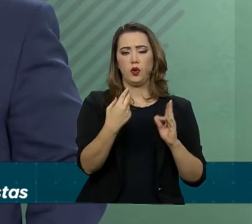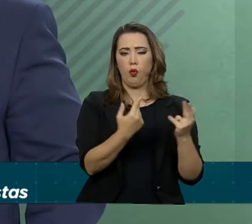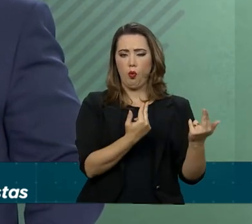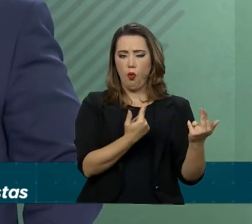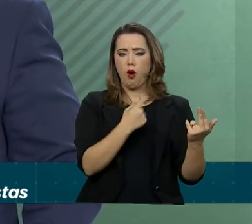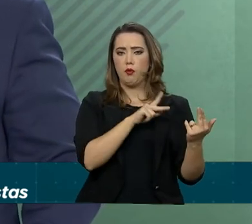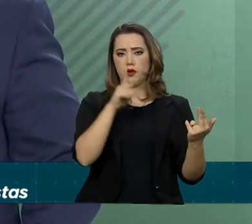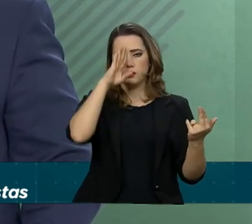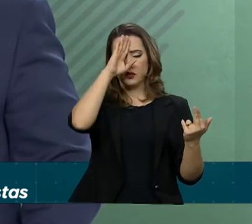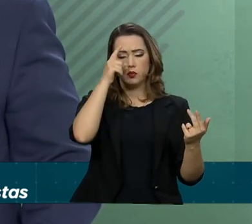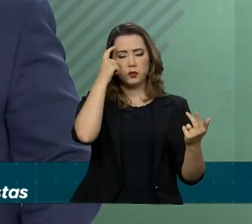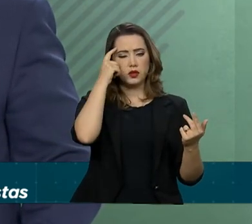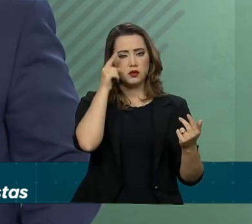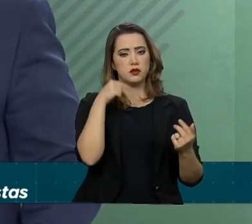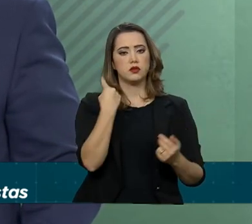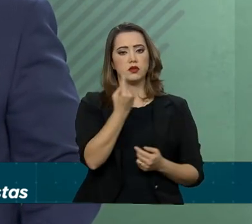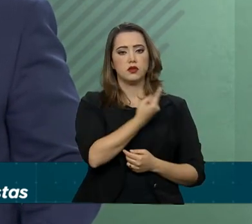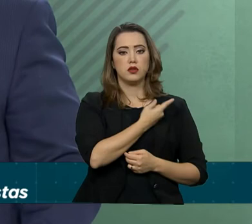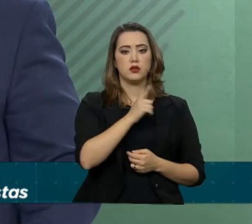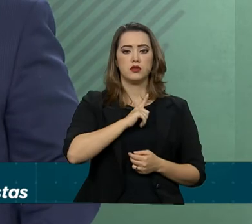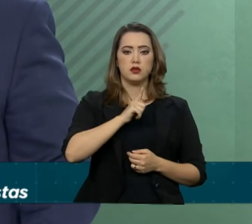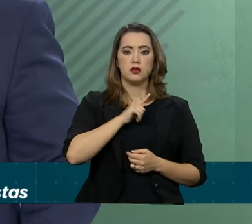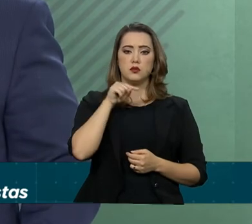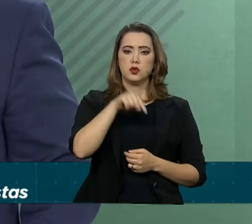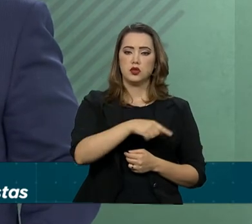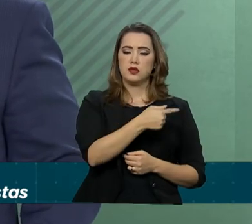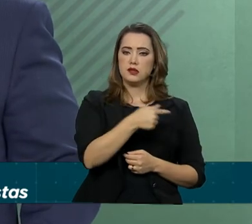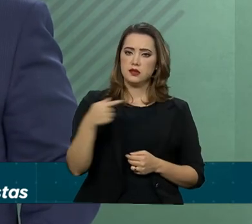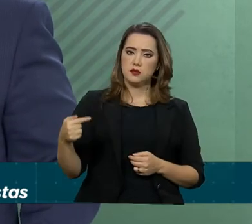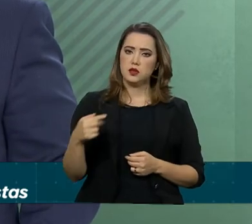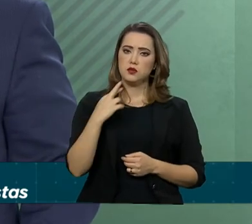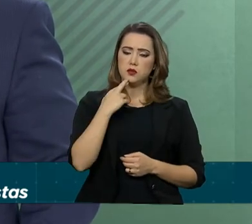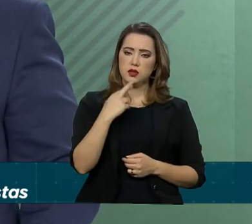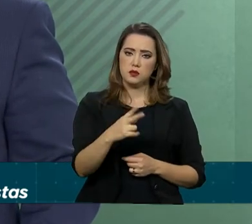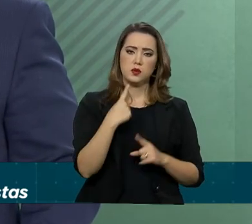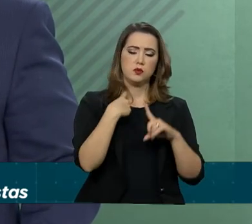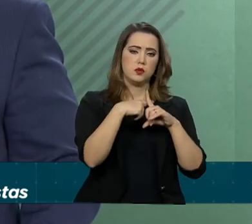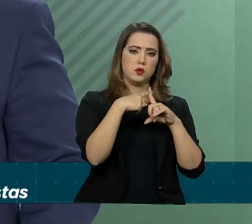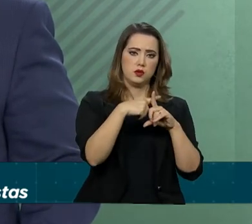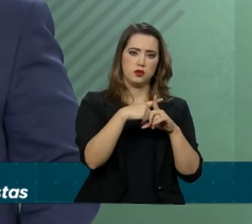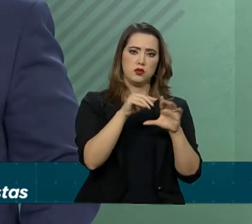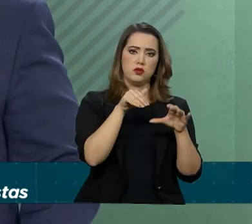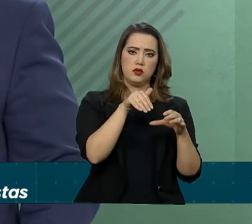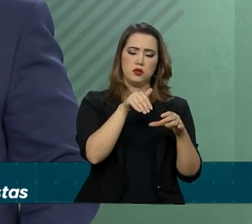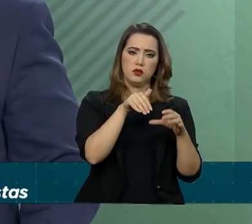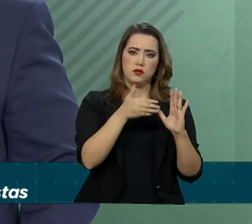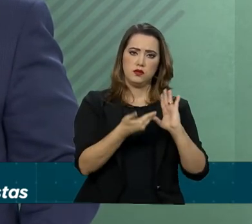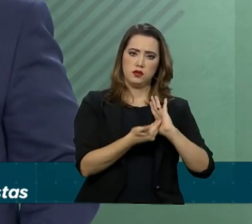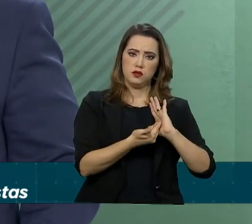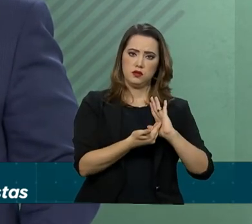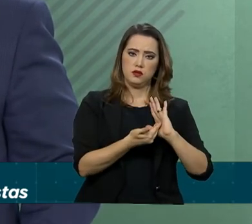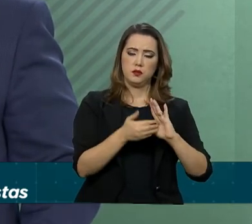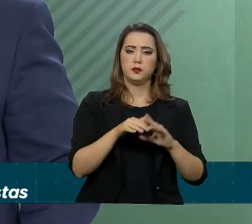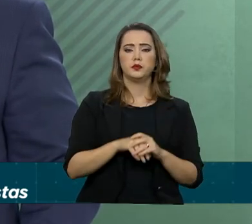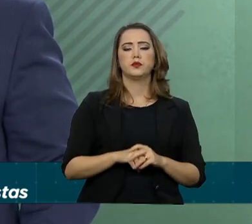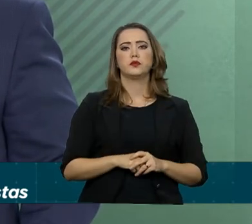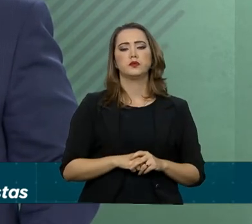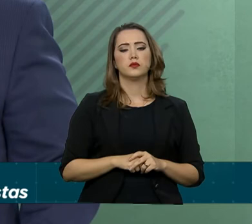presidente, haveremos de ter já nessa semana um resultado positivo na Câmara de Deputados.